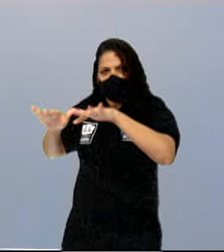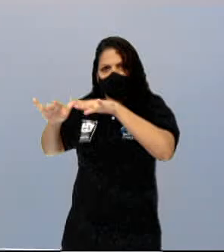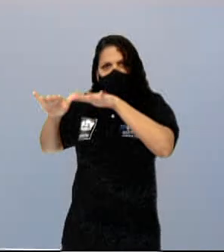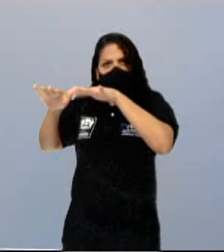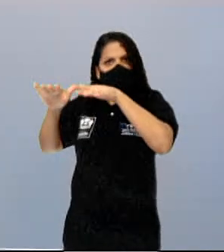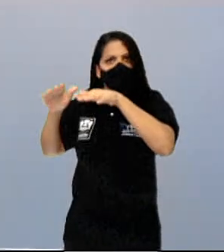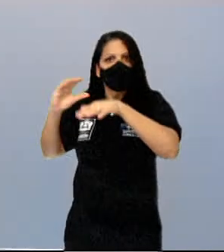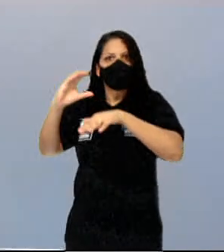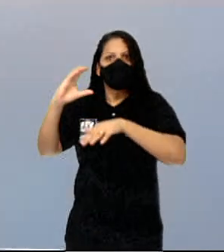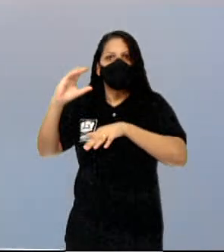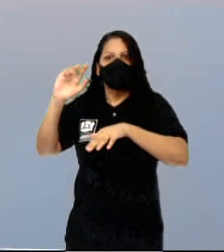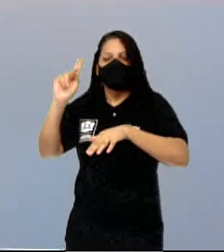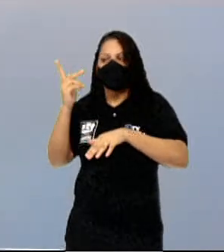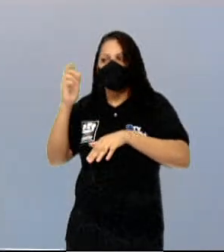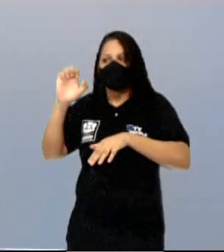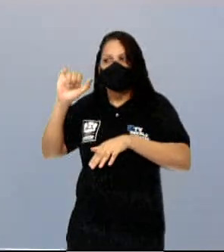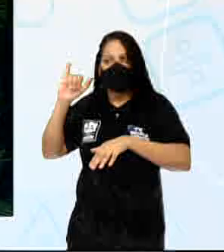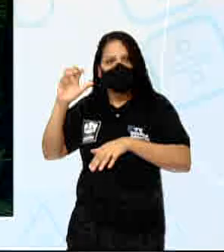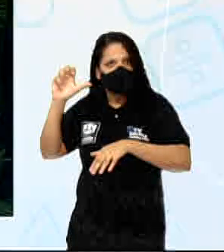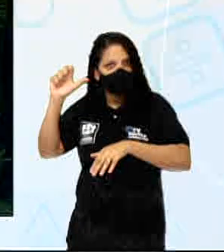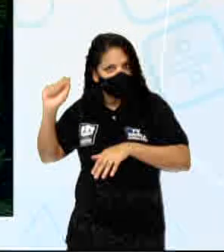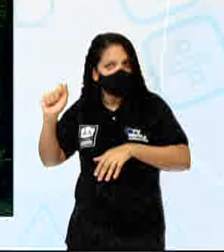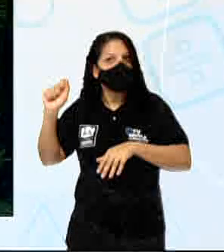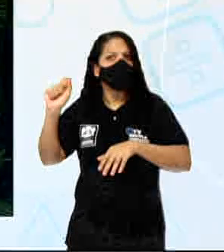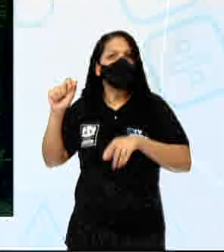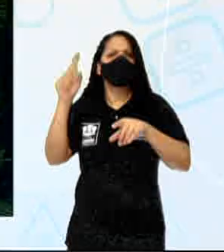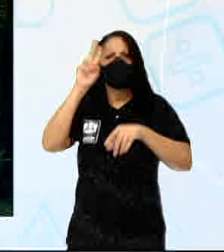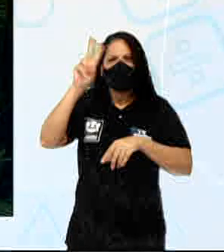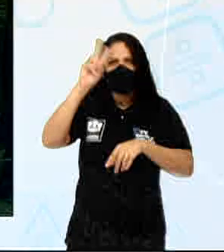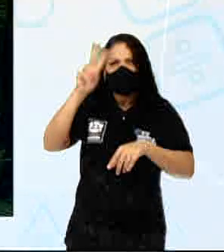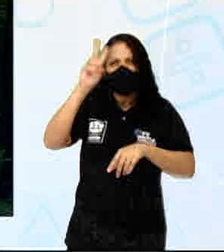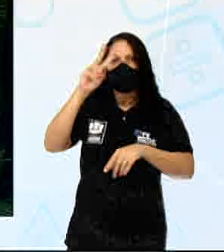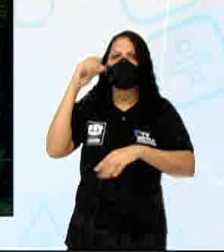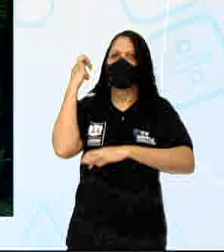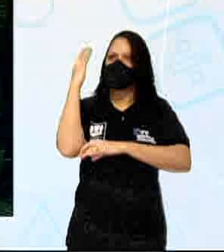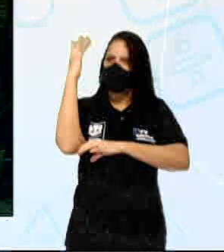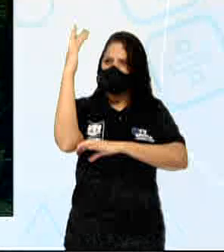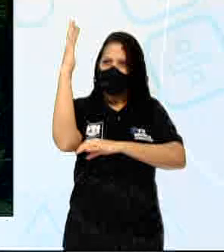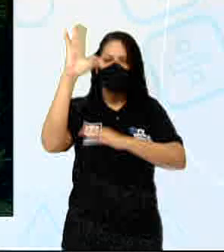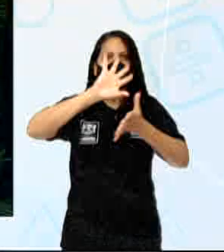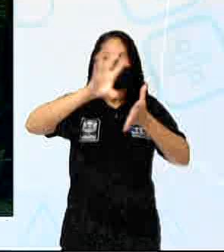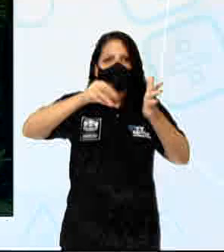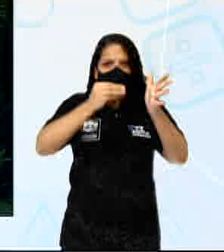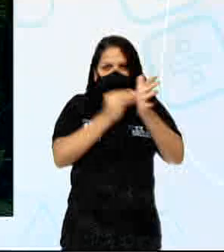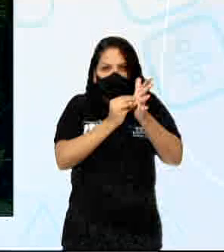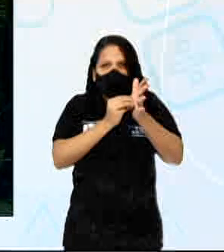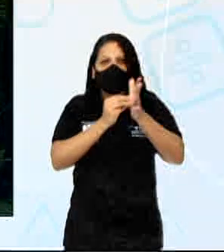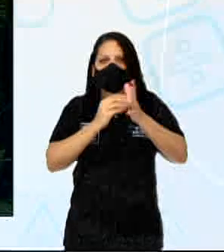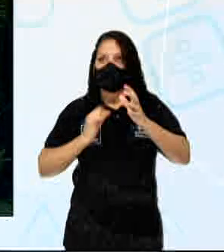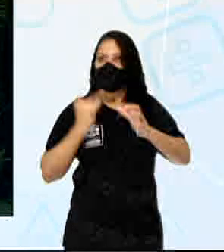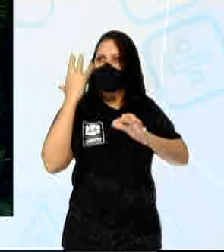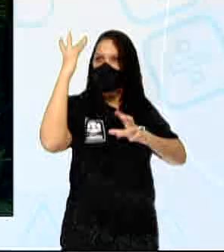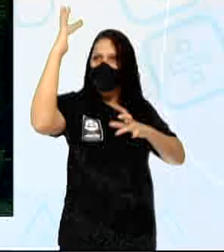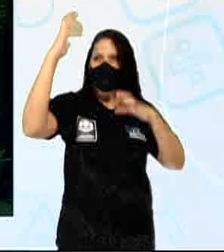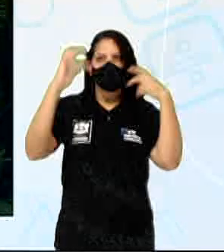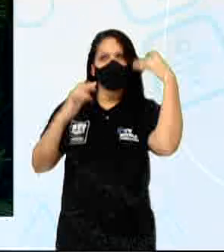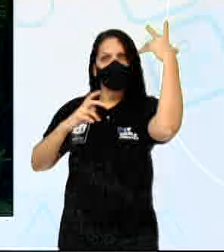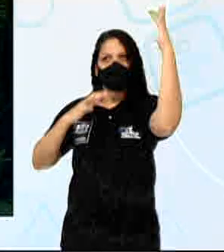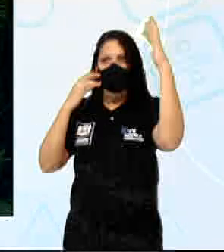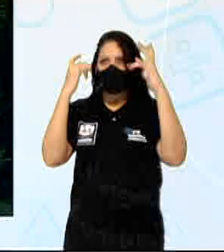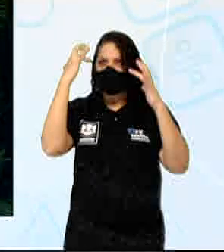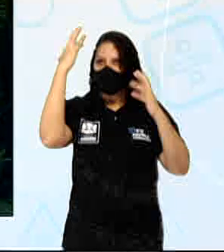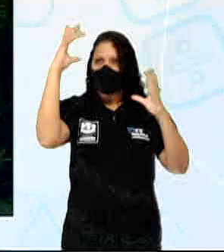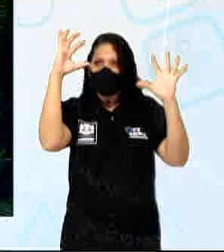floresta fechada, densa, literalmente um pouco mais escura, né? Embora esteja na região de